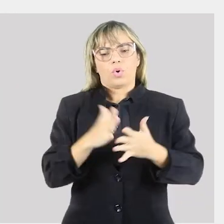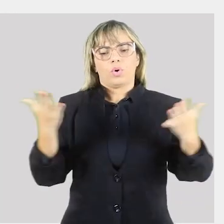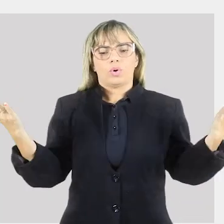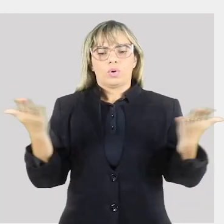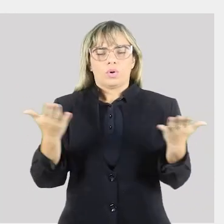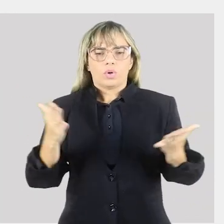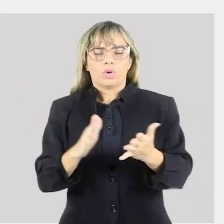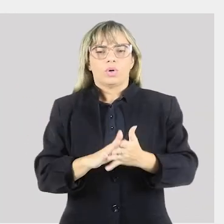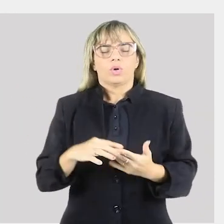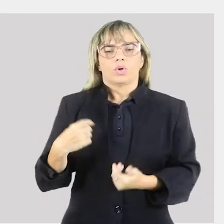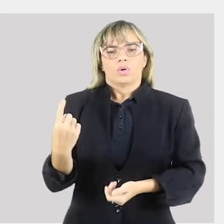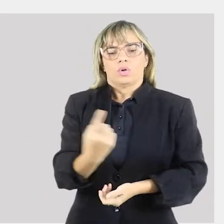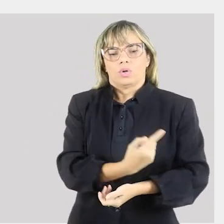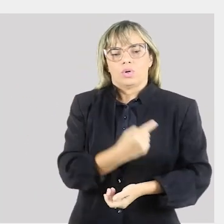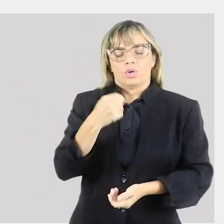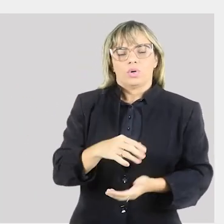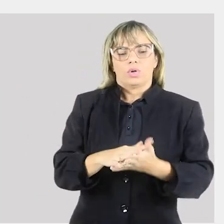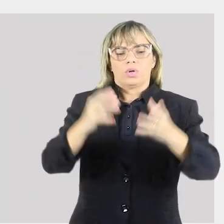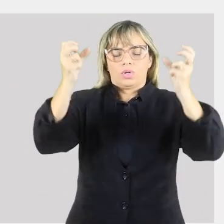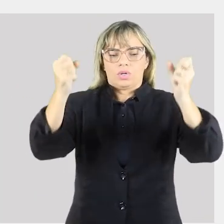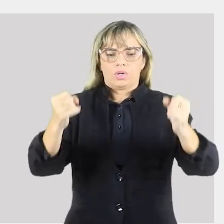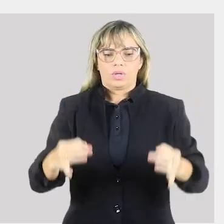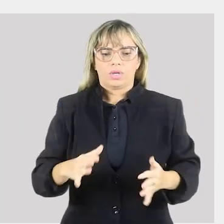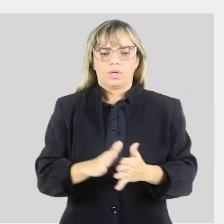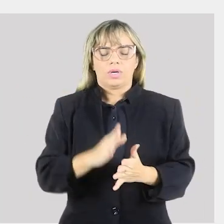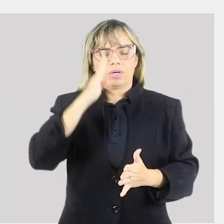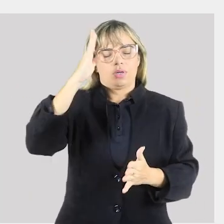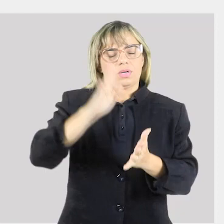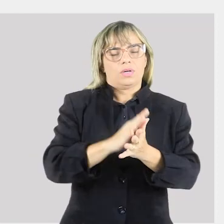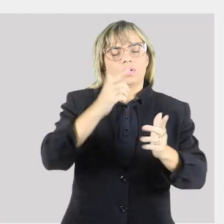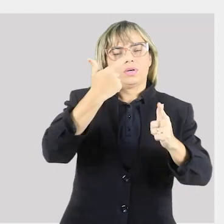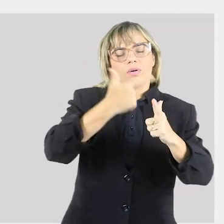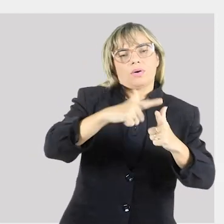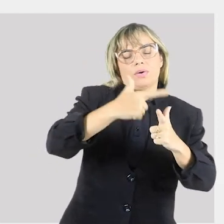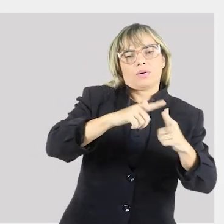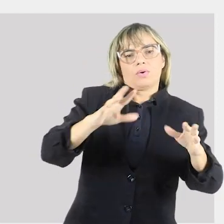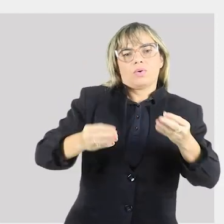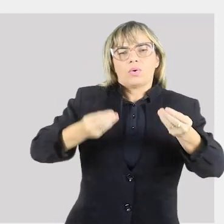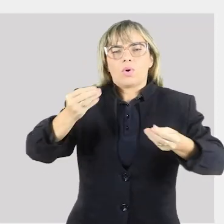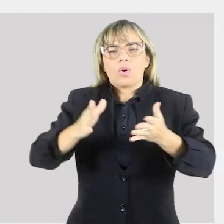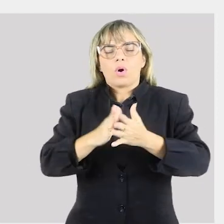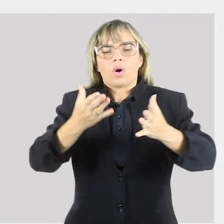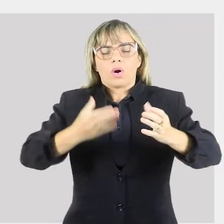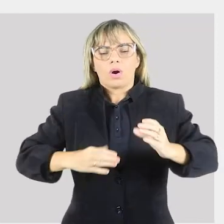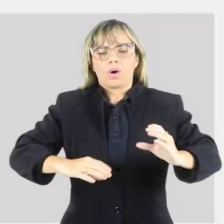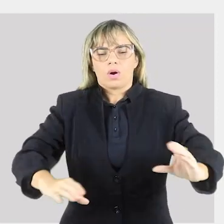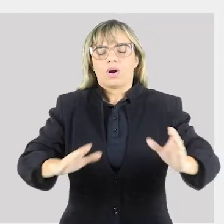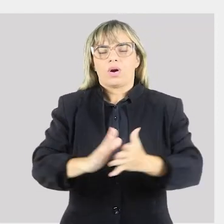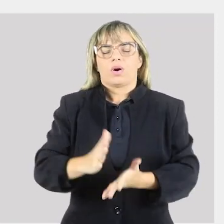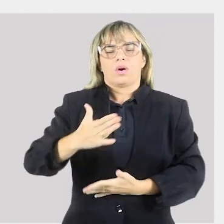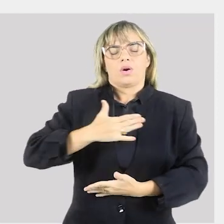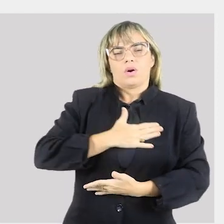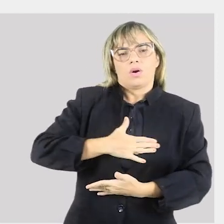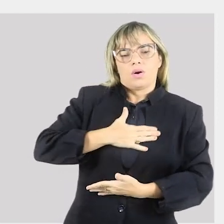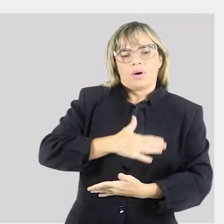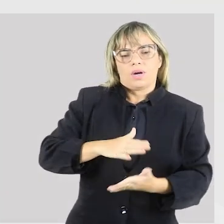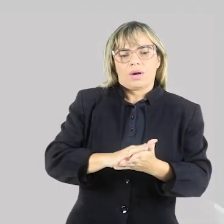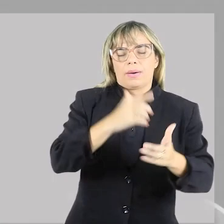nós iremos abordar as principais problemáticas. Galera, concurso gosta de abordar